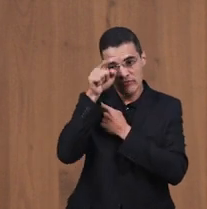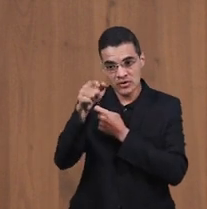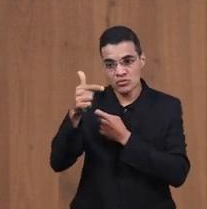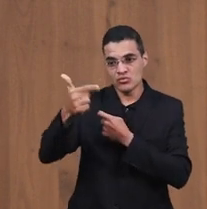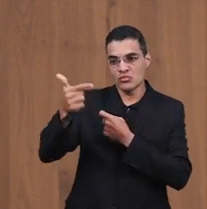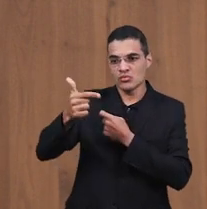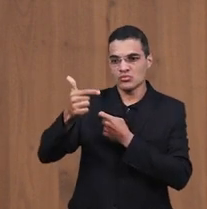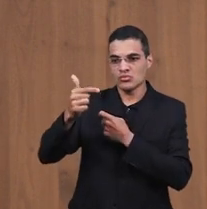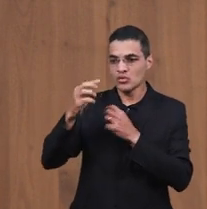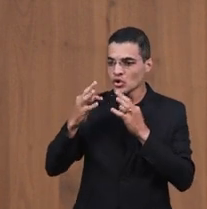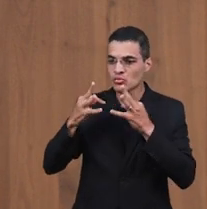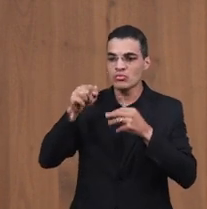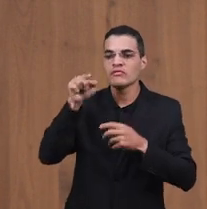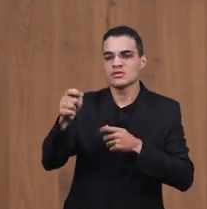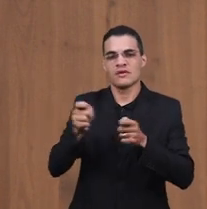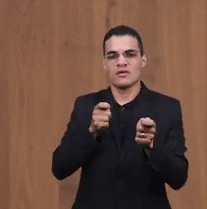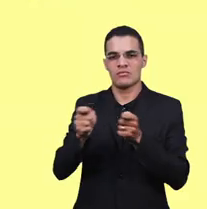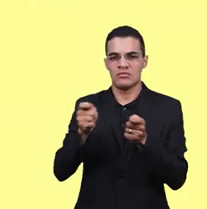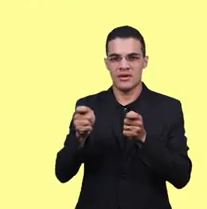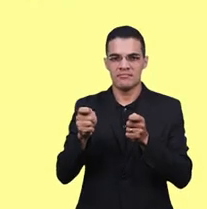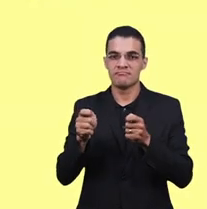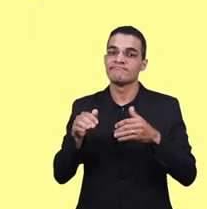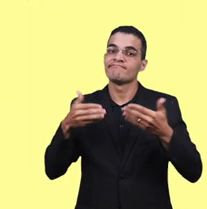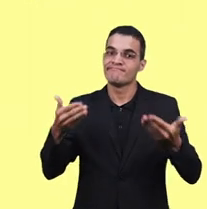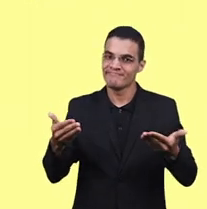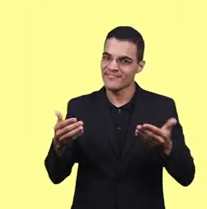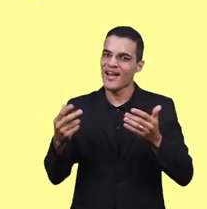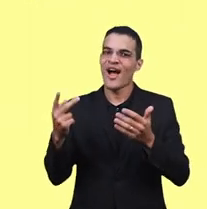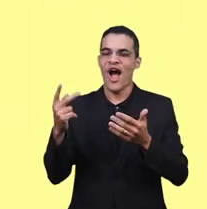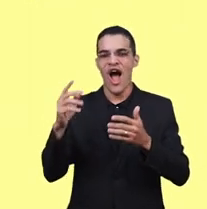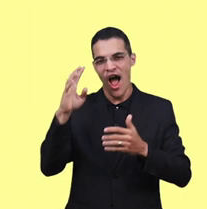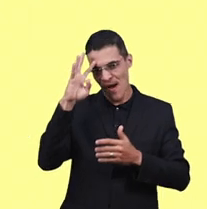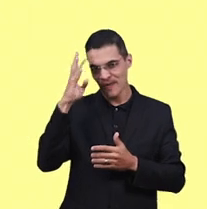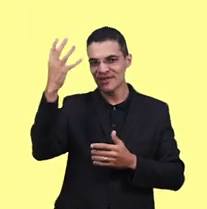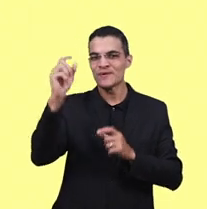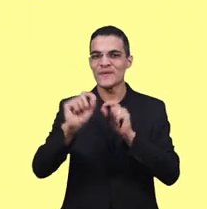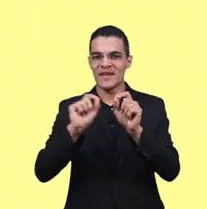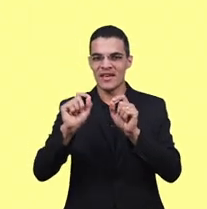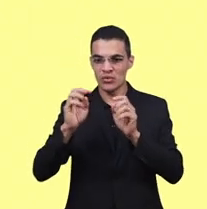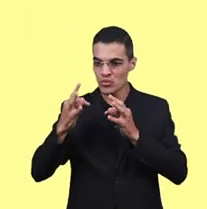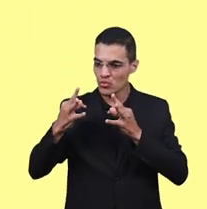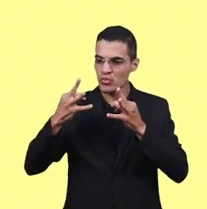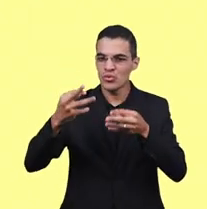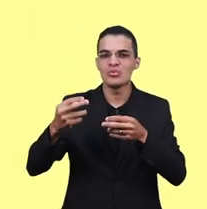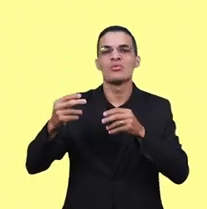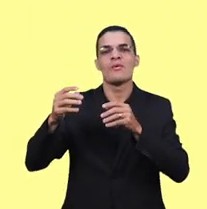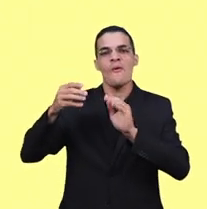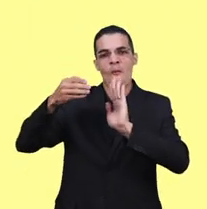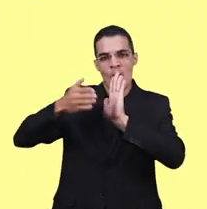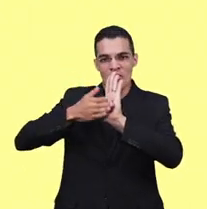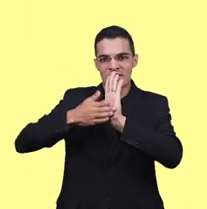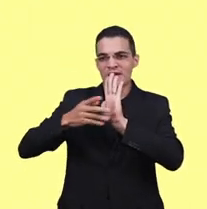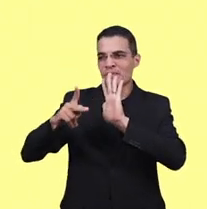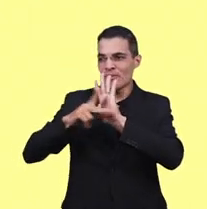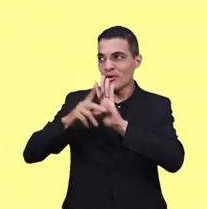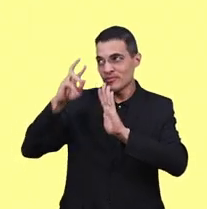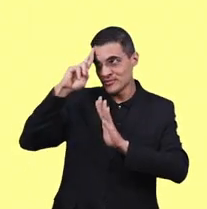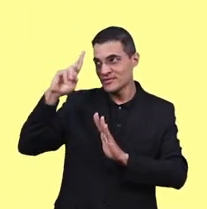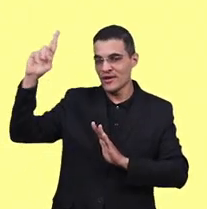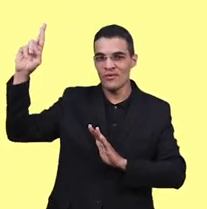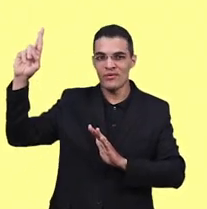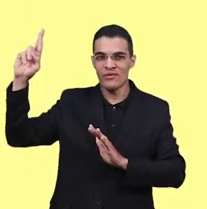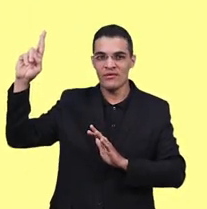bênção O Senhor operou Tudo correu Muito bem Dentro do projeto do Senhor E